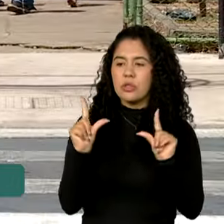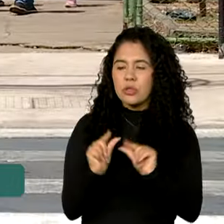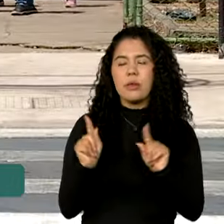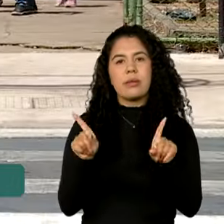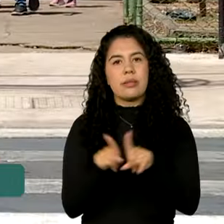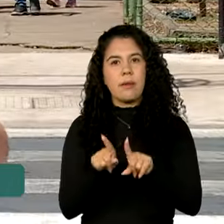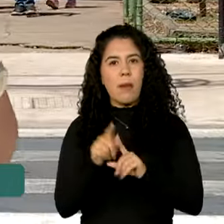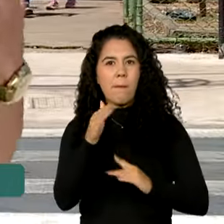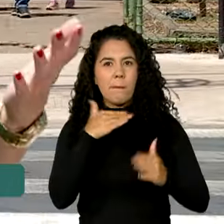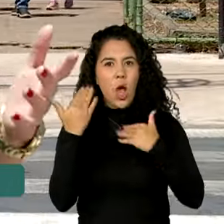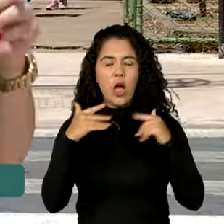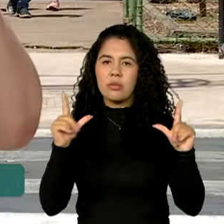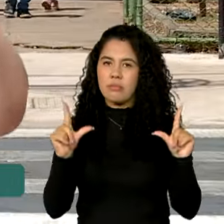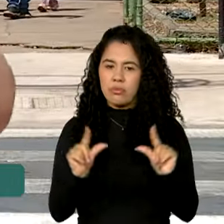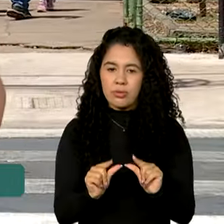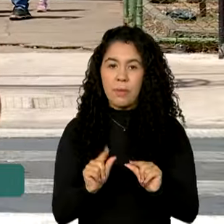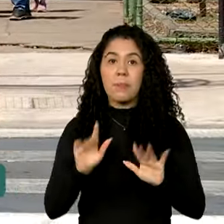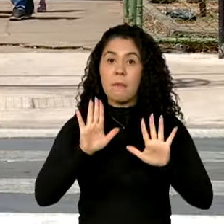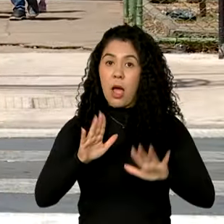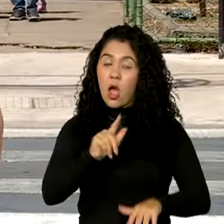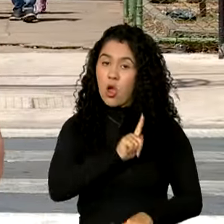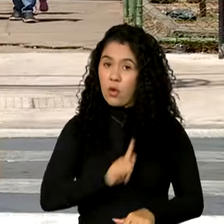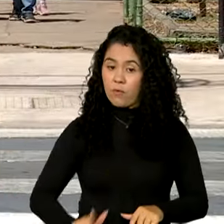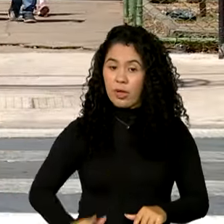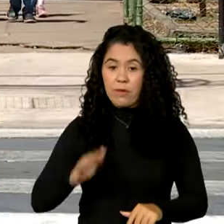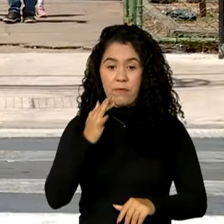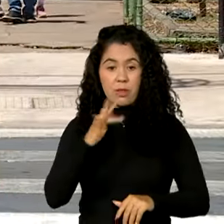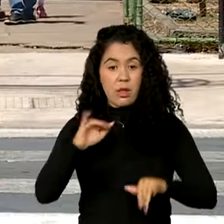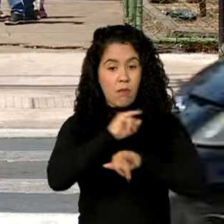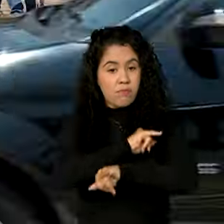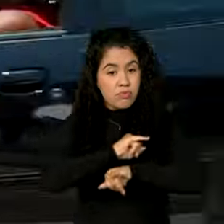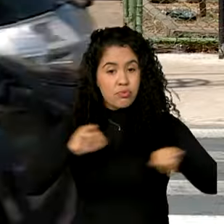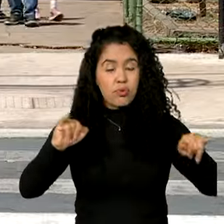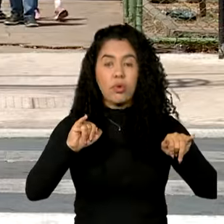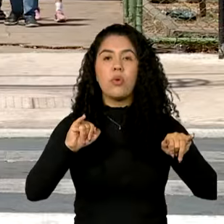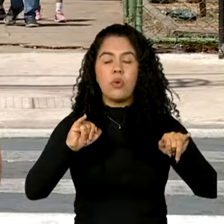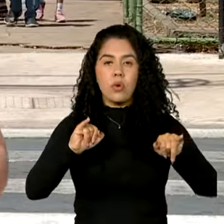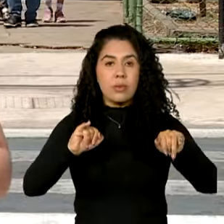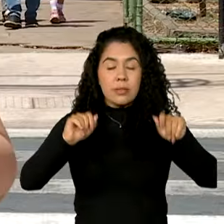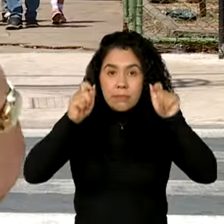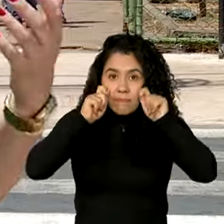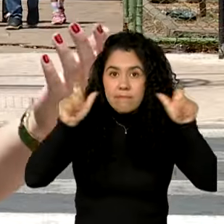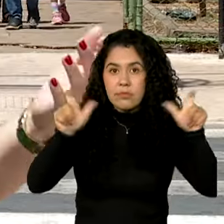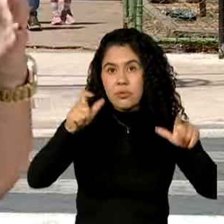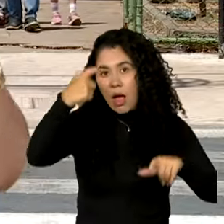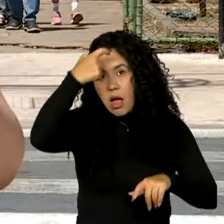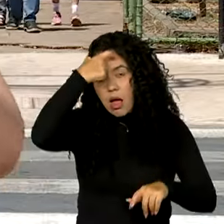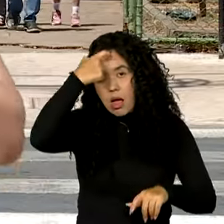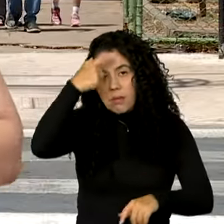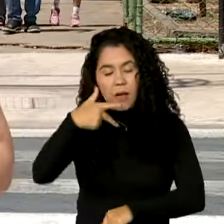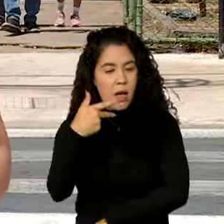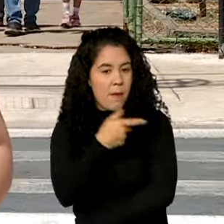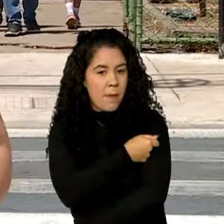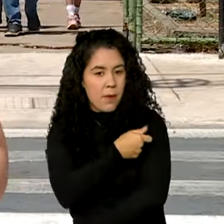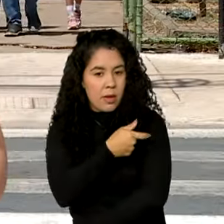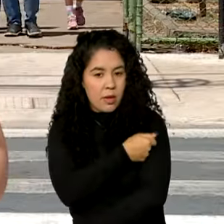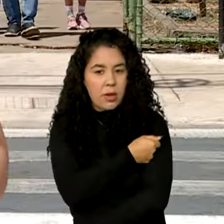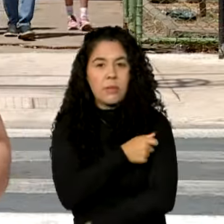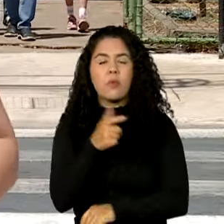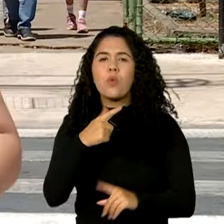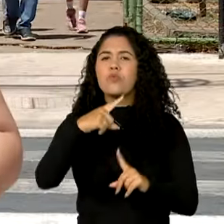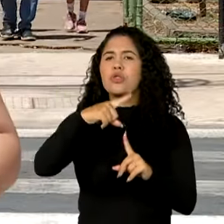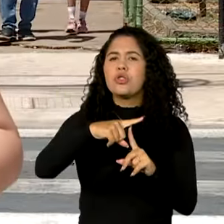federal alerta, sobretudo, sobre a importância da vacina contra a Covid-19. A spike vax da Moderna está sendo